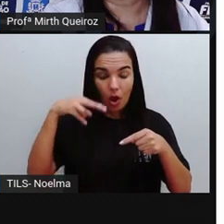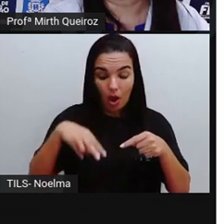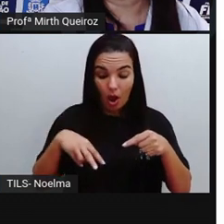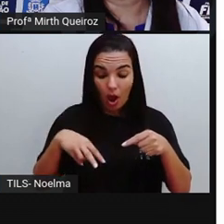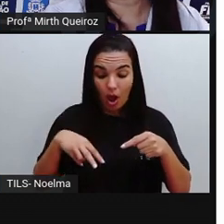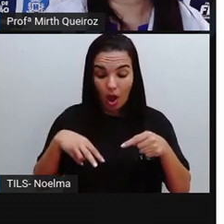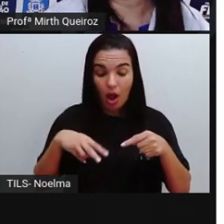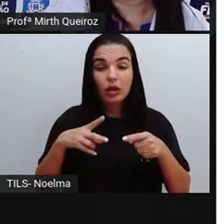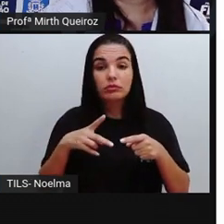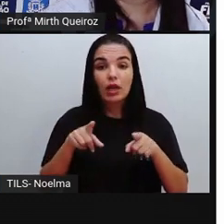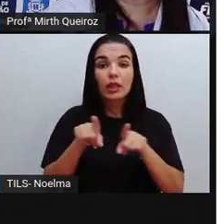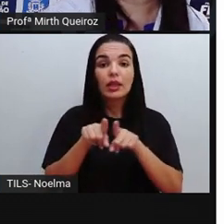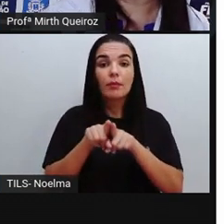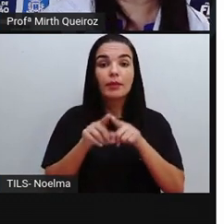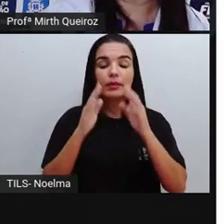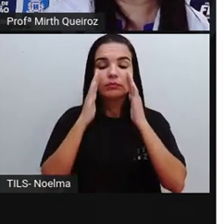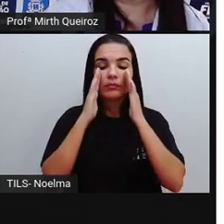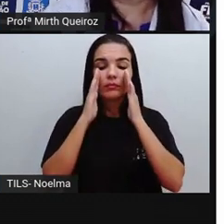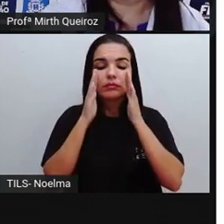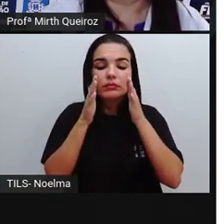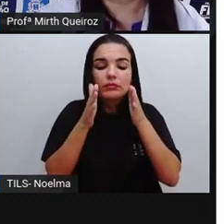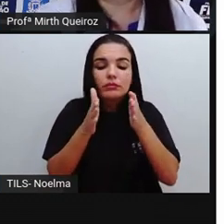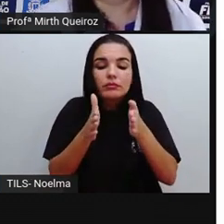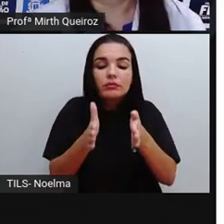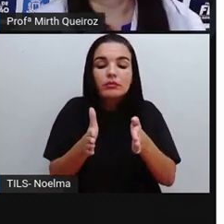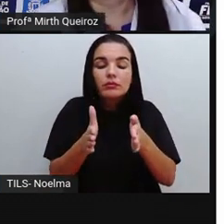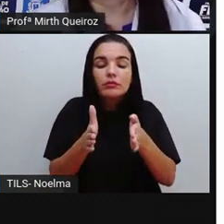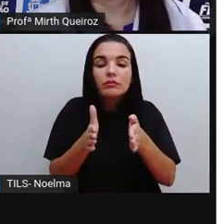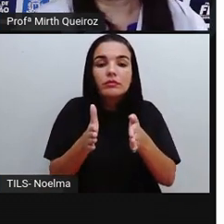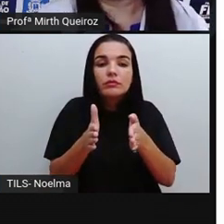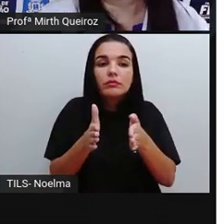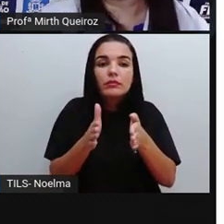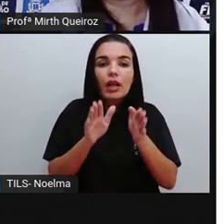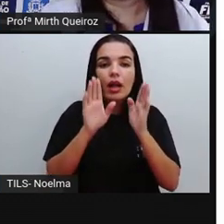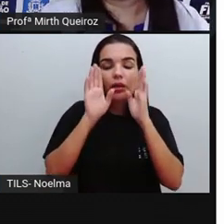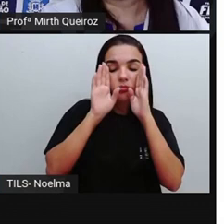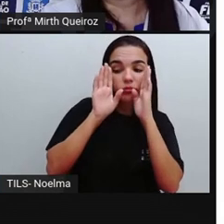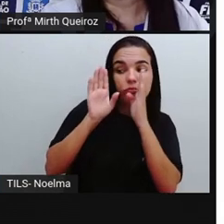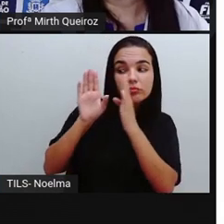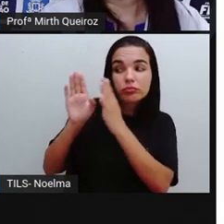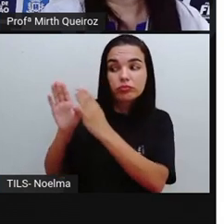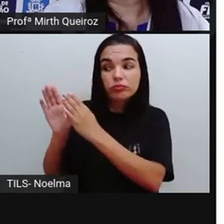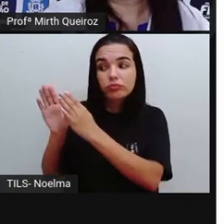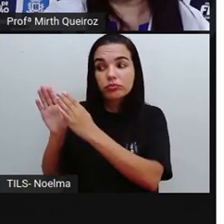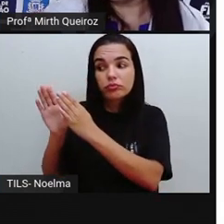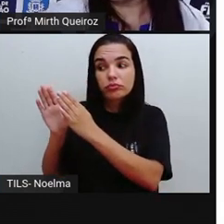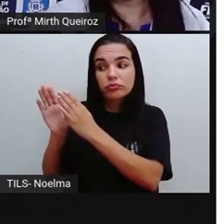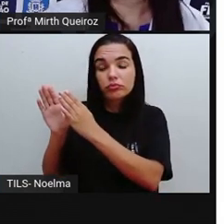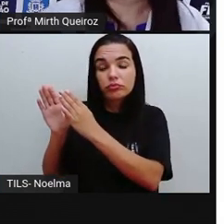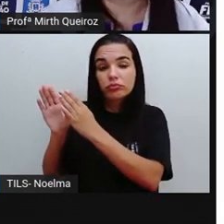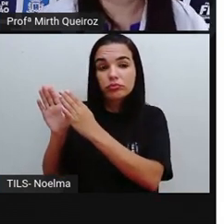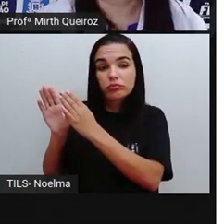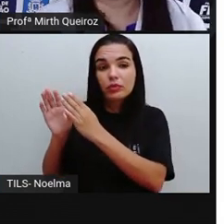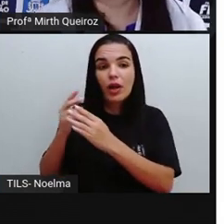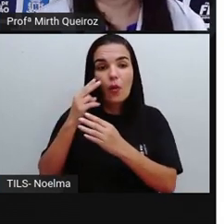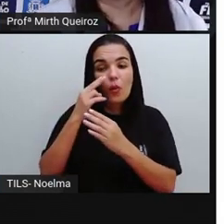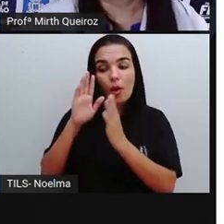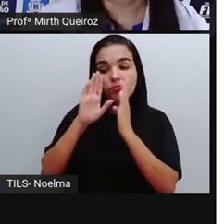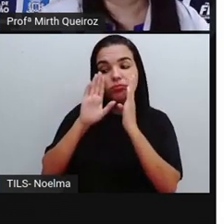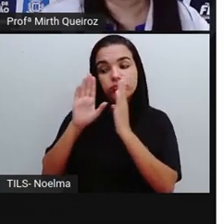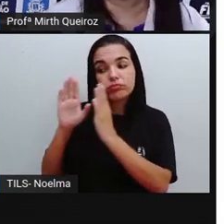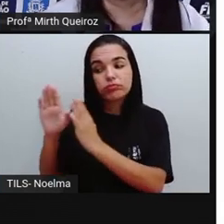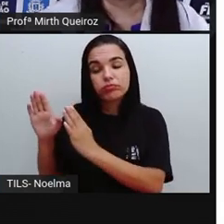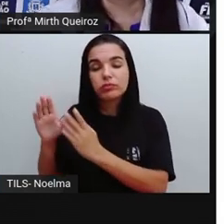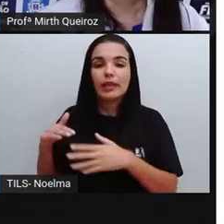Ele olhou ali mais na diagonal, né? Aqui, ele olhou de lado do objeto.